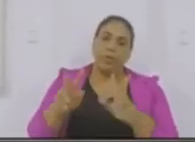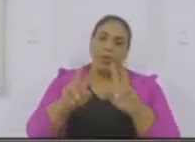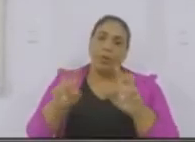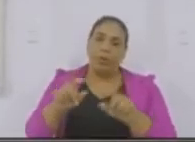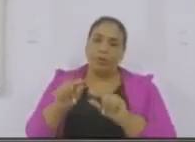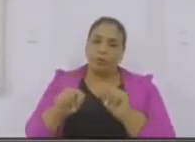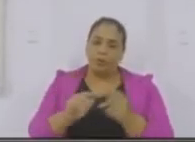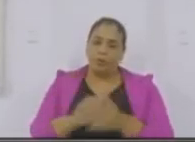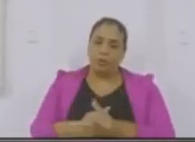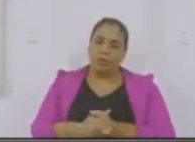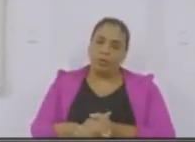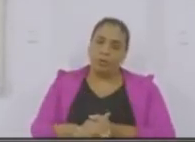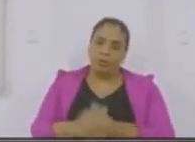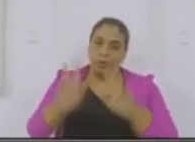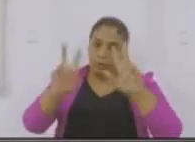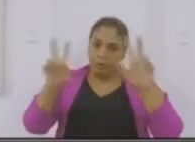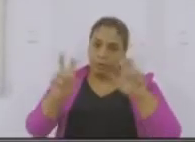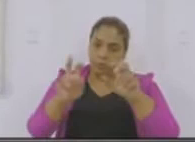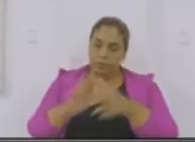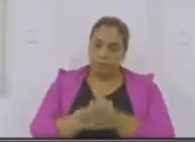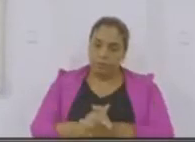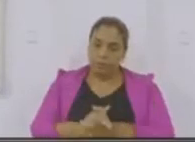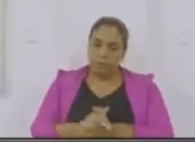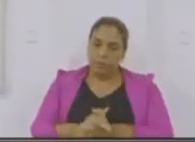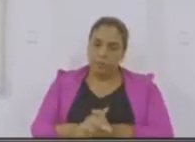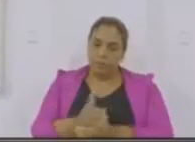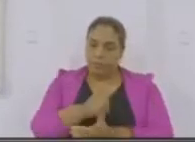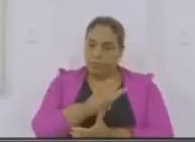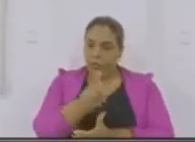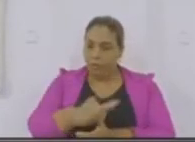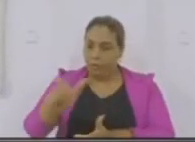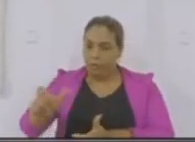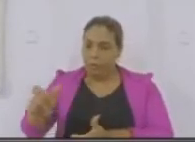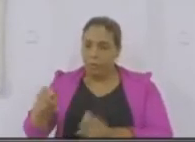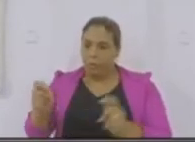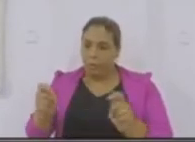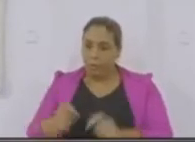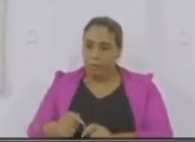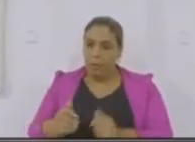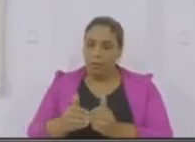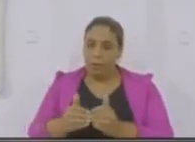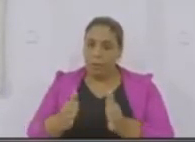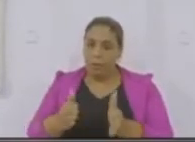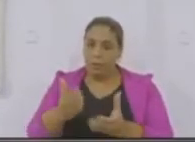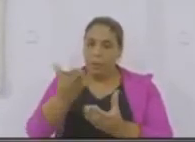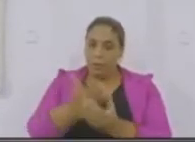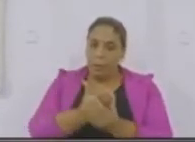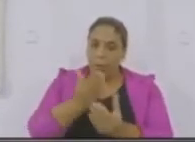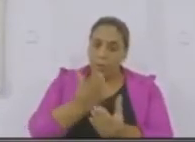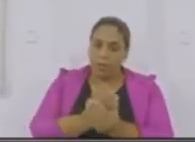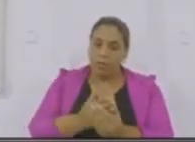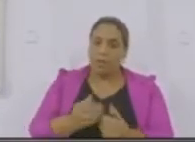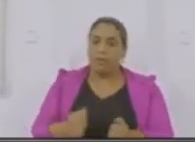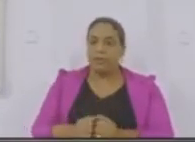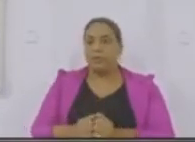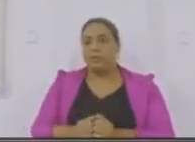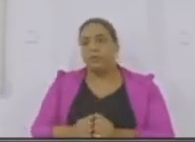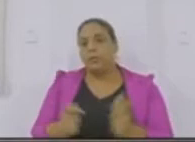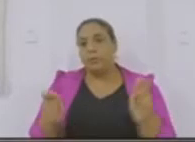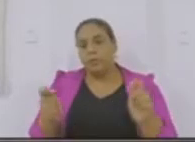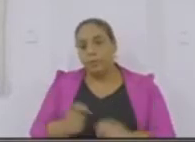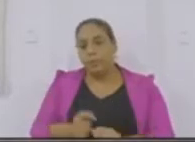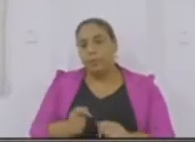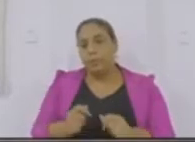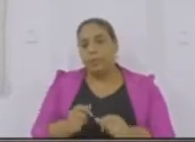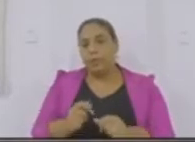que vossa excelência providencie a abertura de processo junto ao departamento de protocolo, para que o mesmo possa estar